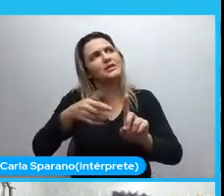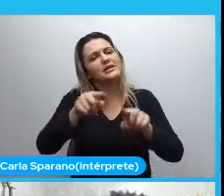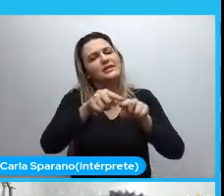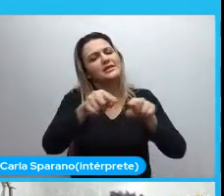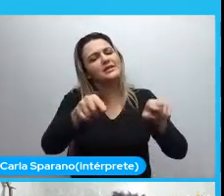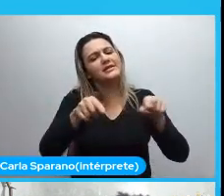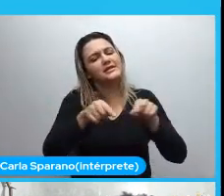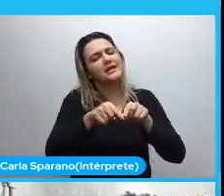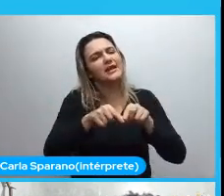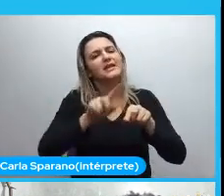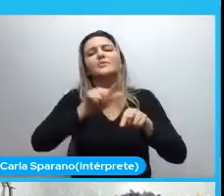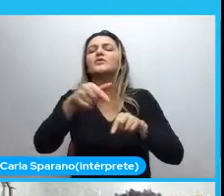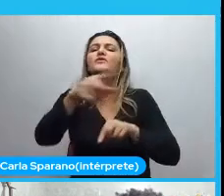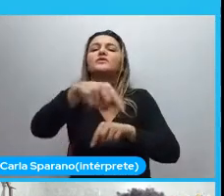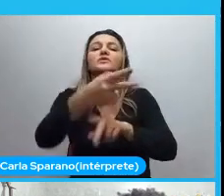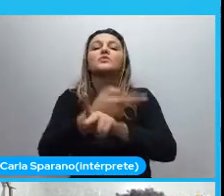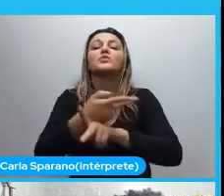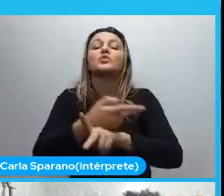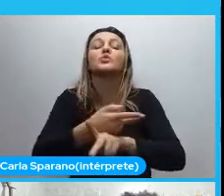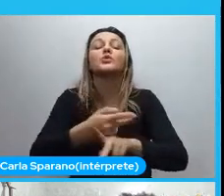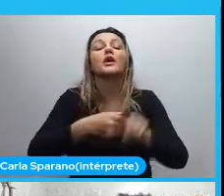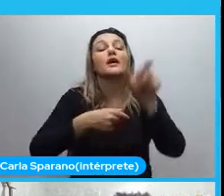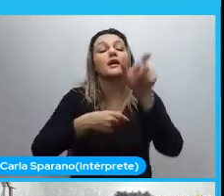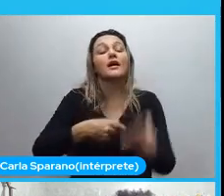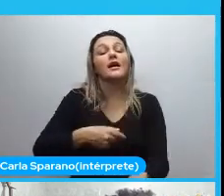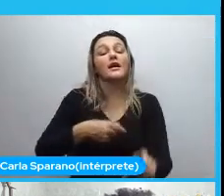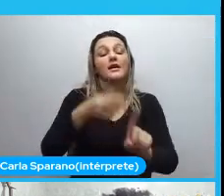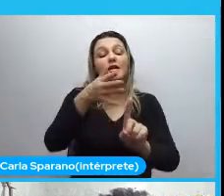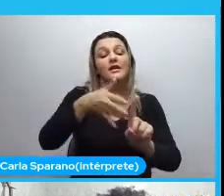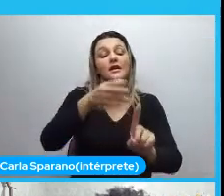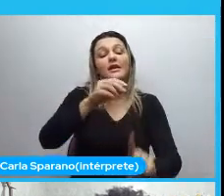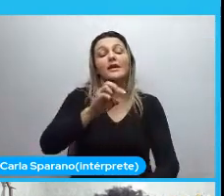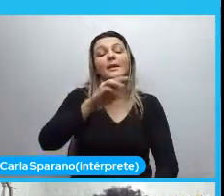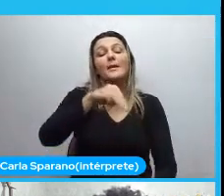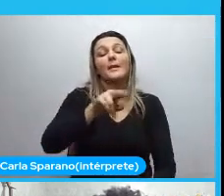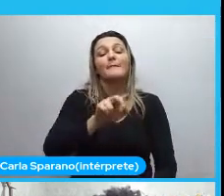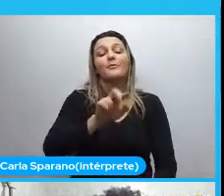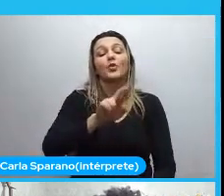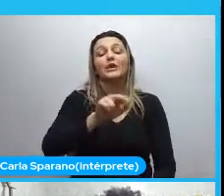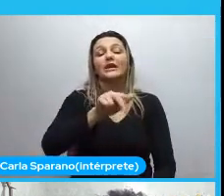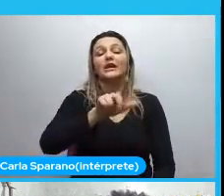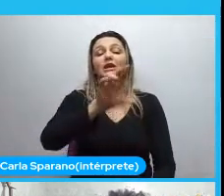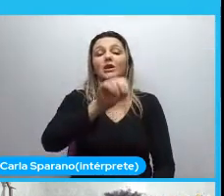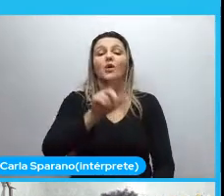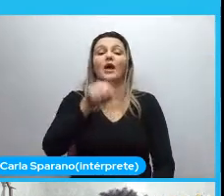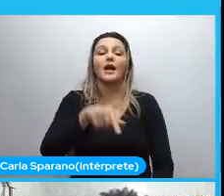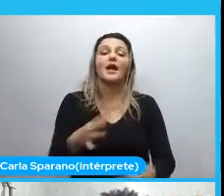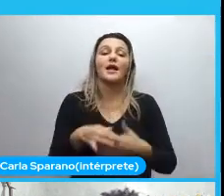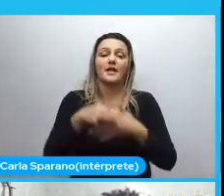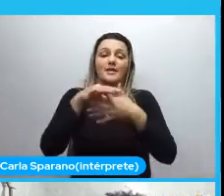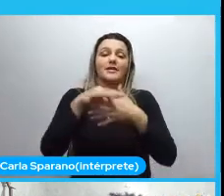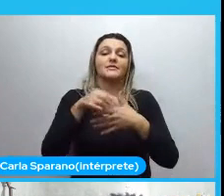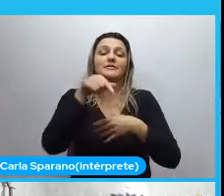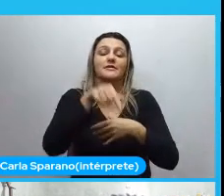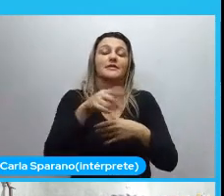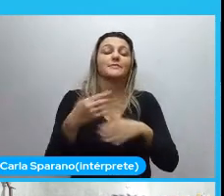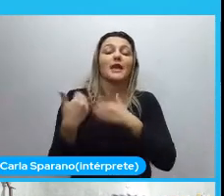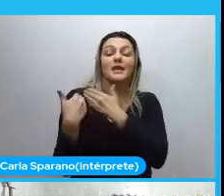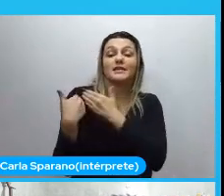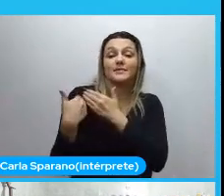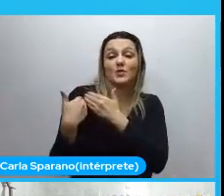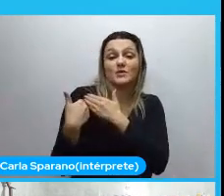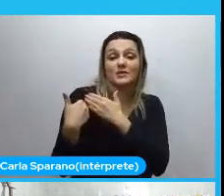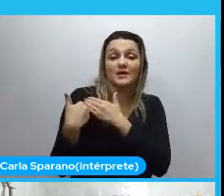gente. Mas vocês procuram depois. Foi de Murilo. Quem foi host dele foi Débora. E ele estava falando sobre... Eu não me acho uma pessoa... Uma boa pessoa